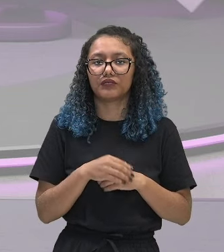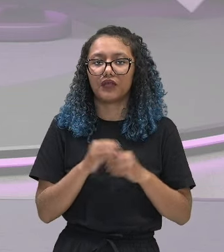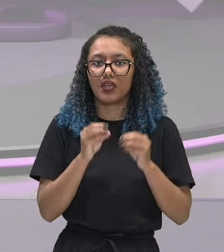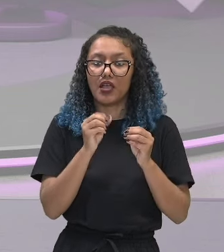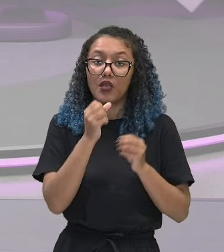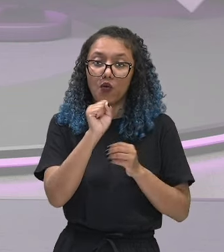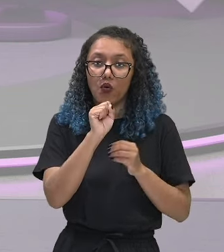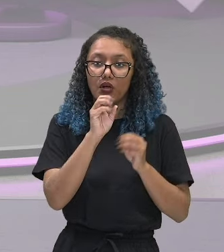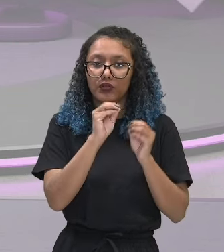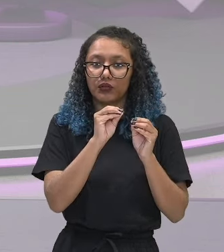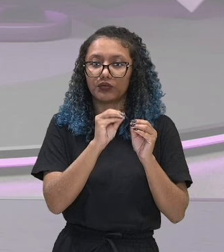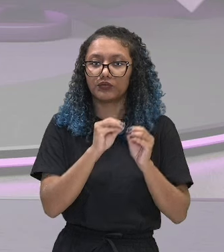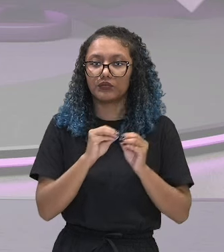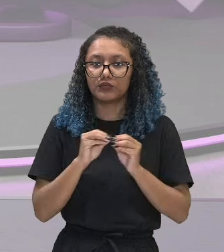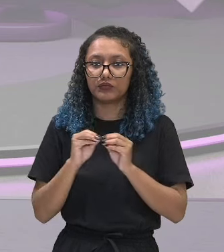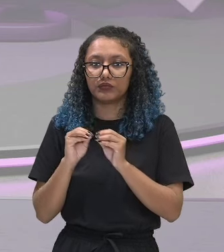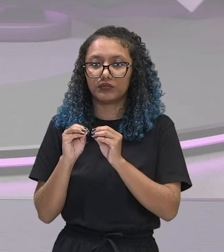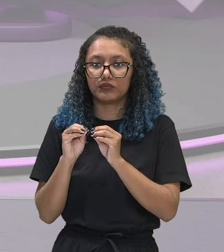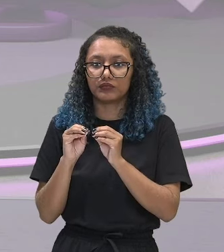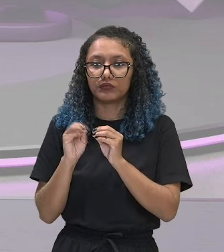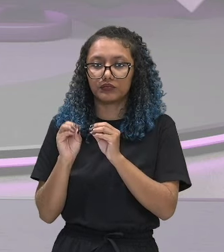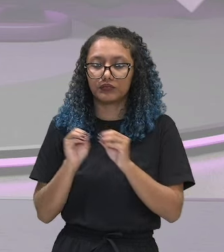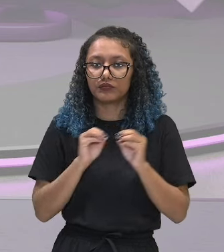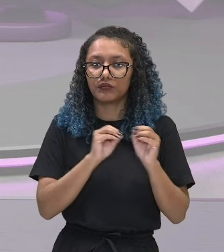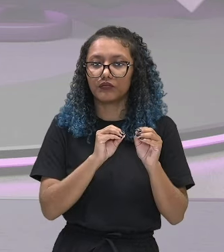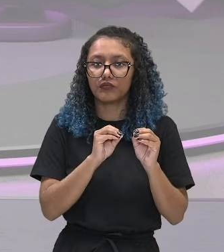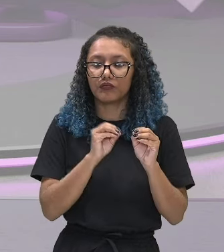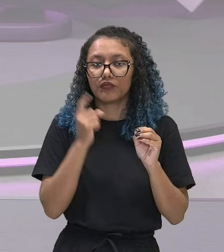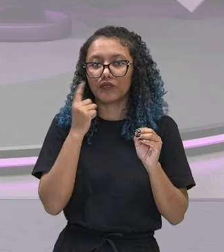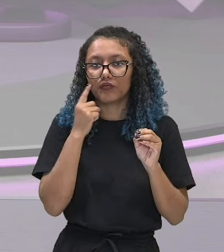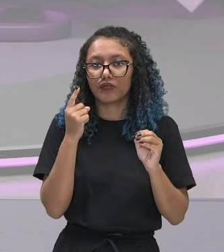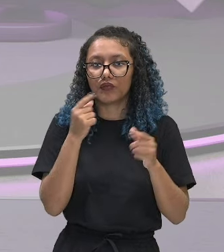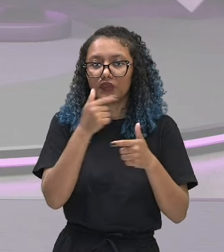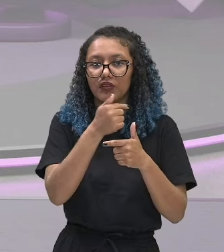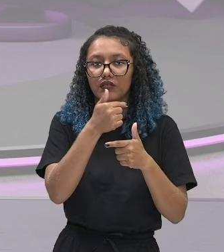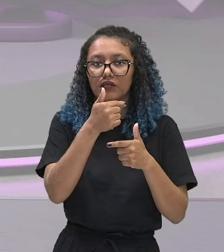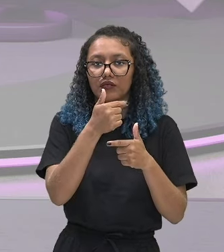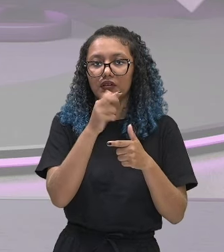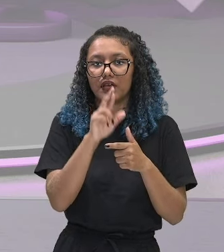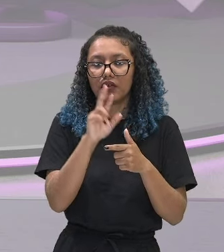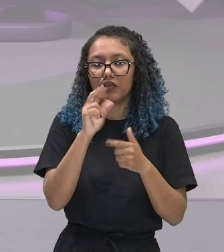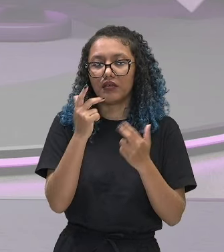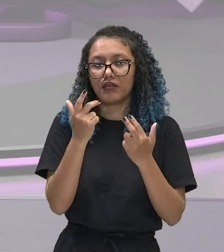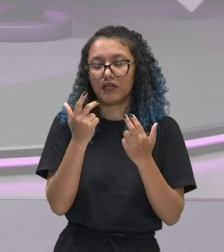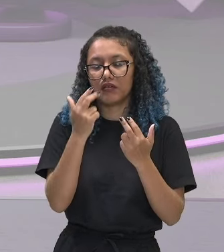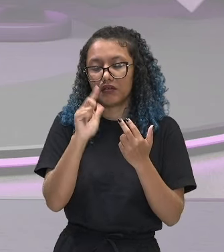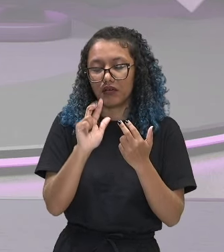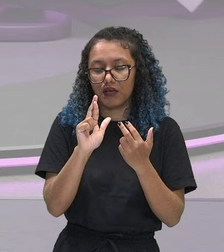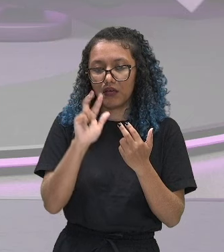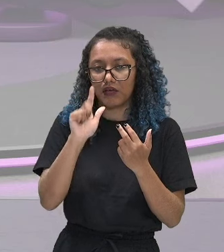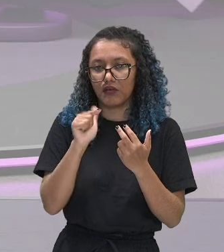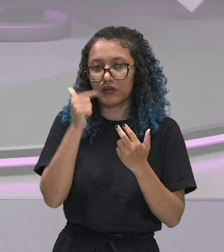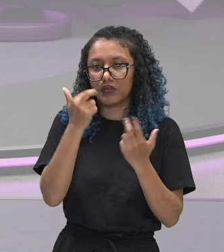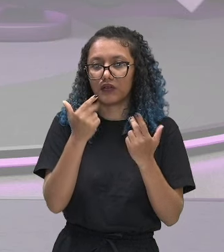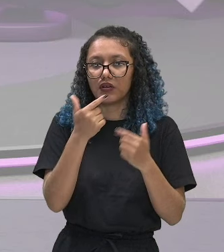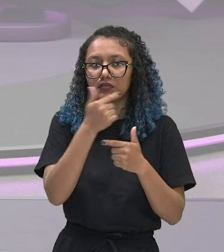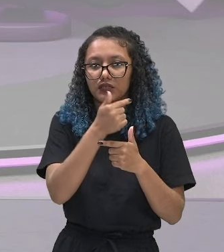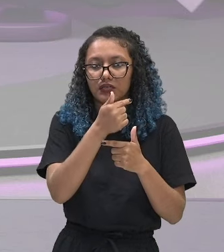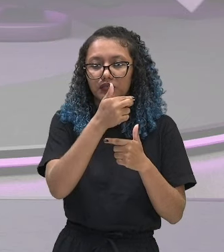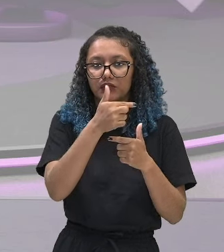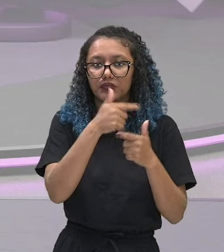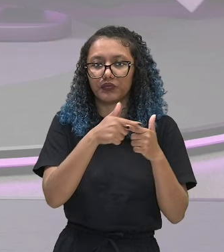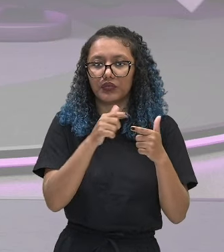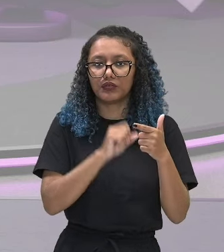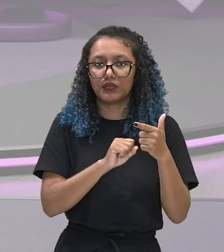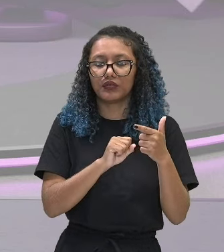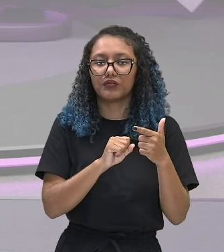passa dividindo lá no 72, e a gente vai ter, olhem só, r ao quadrado é igual a 72 sobre 8. 72